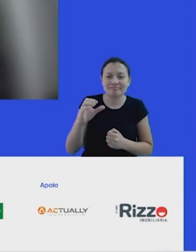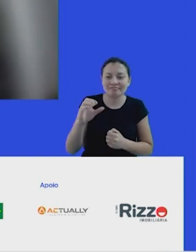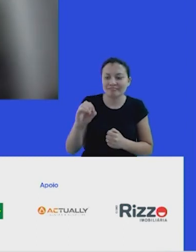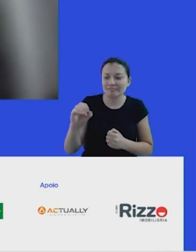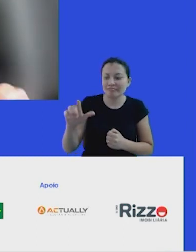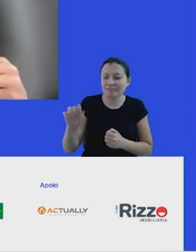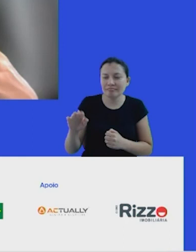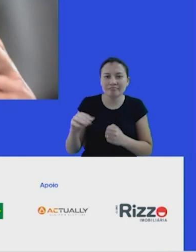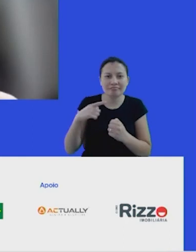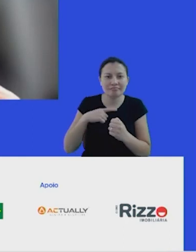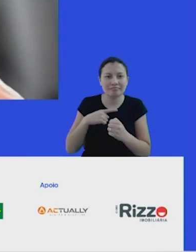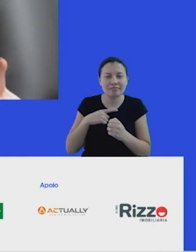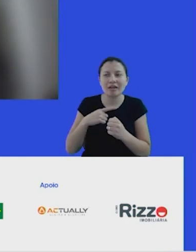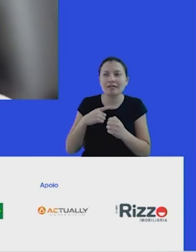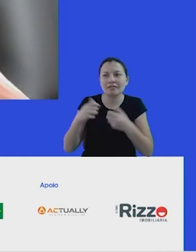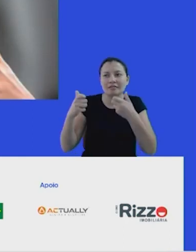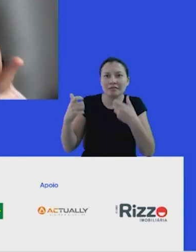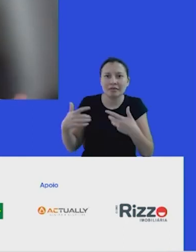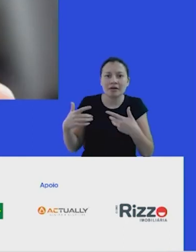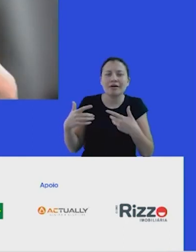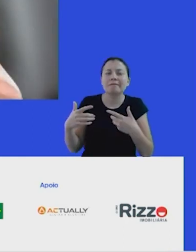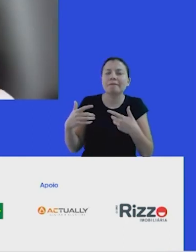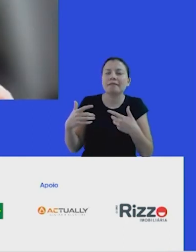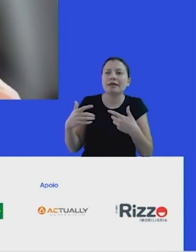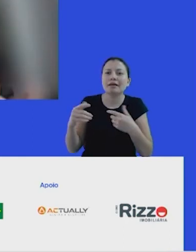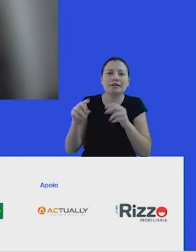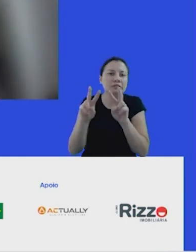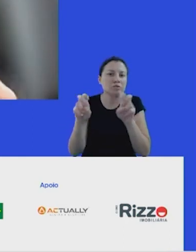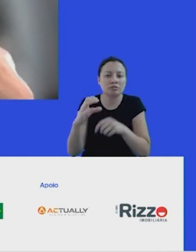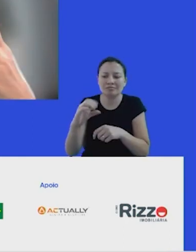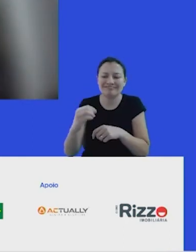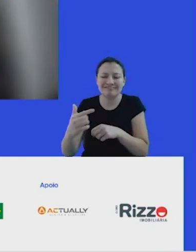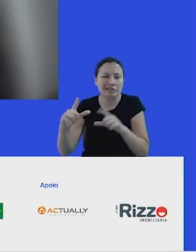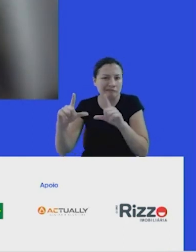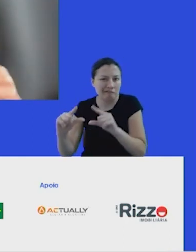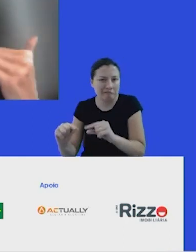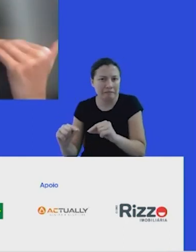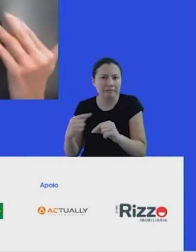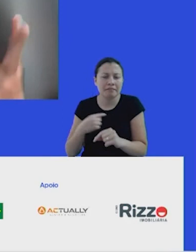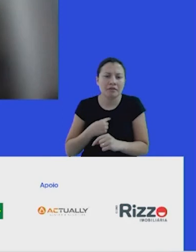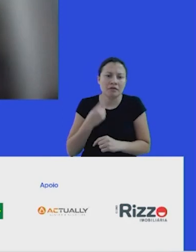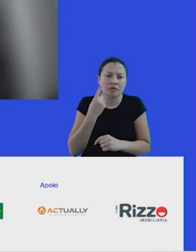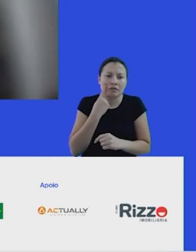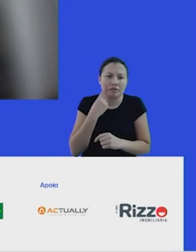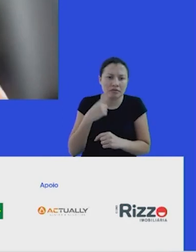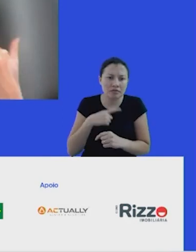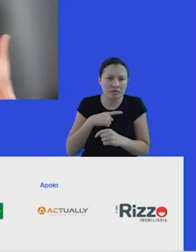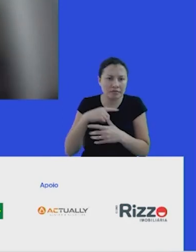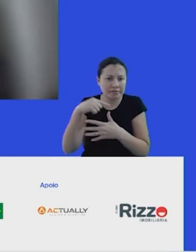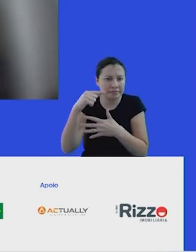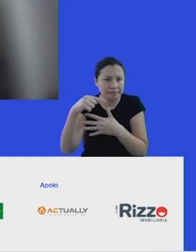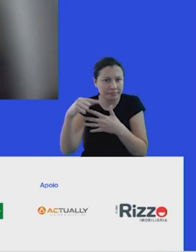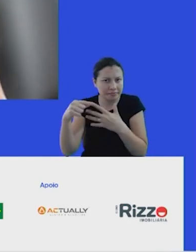de carbonização, eu tenho visto muitas iniciativas de empresas criando fundos para financiar startups,